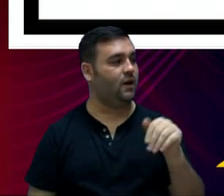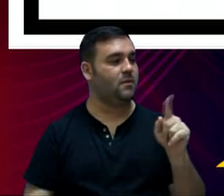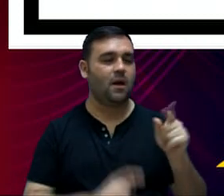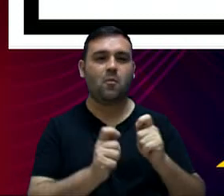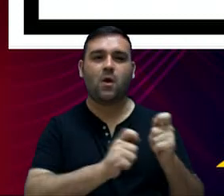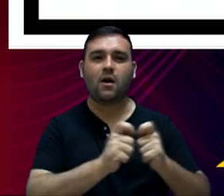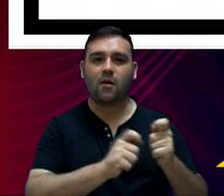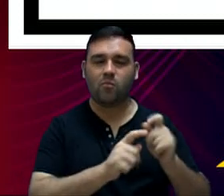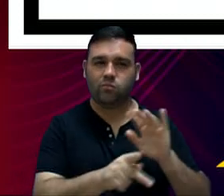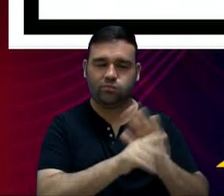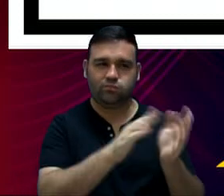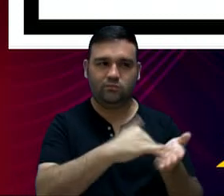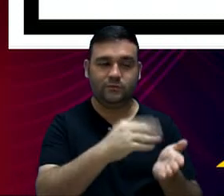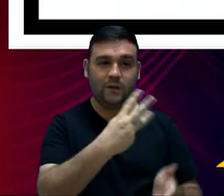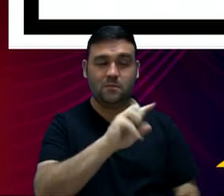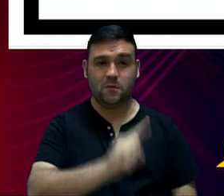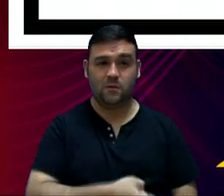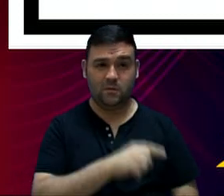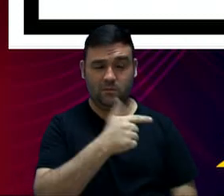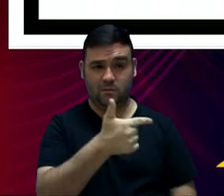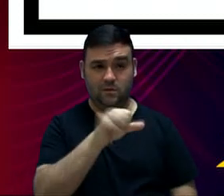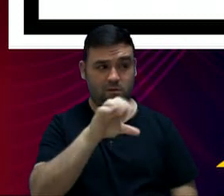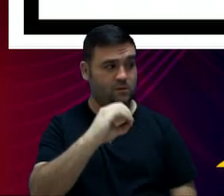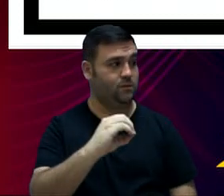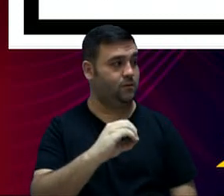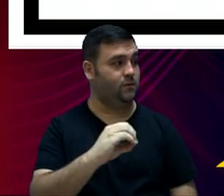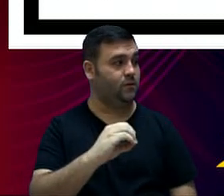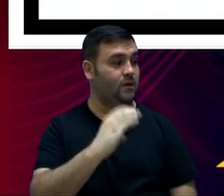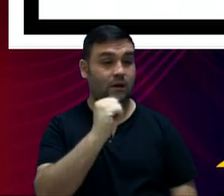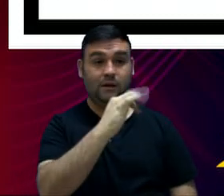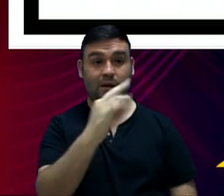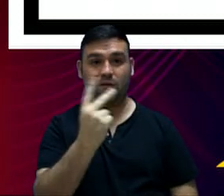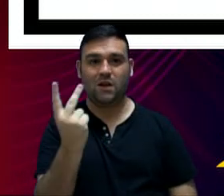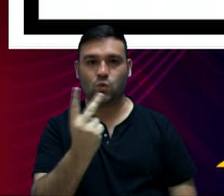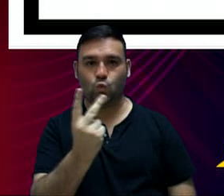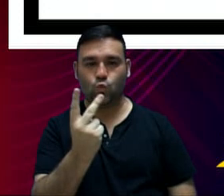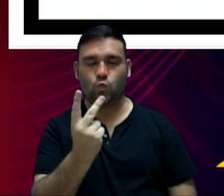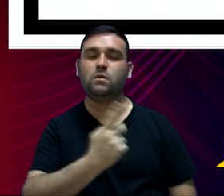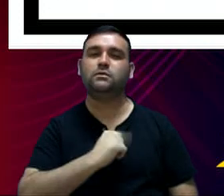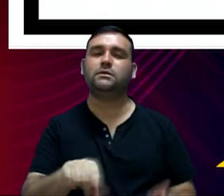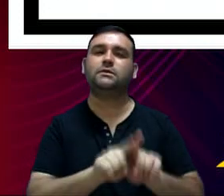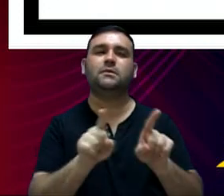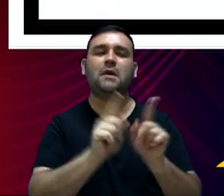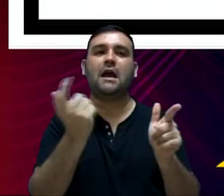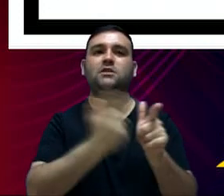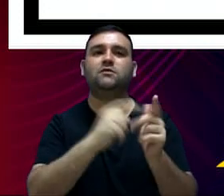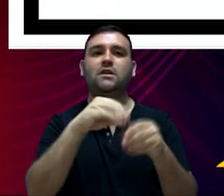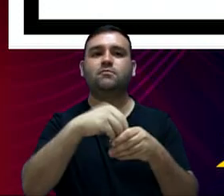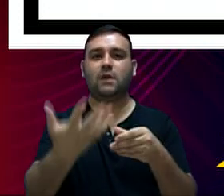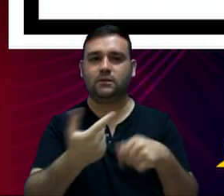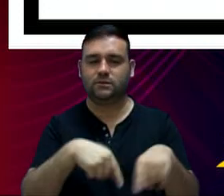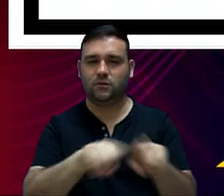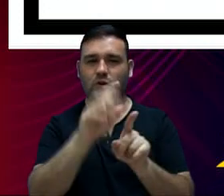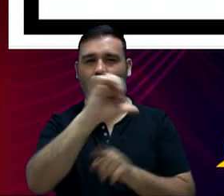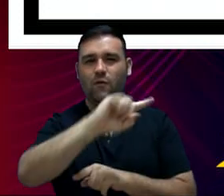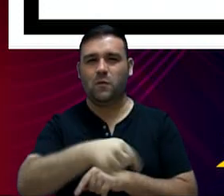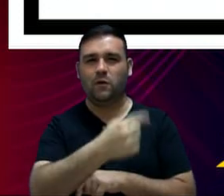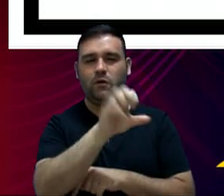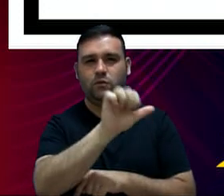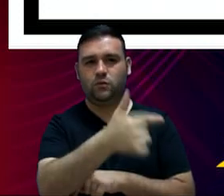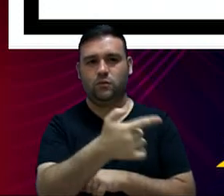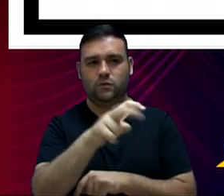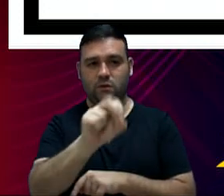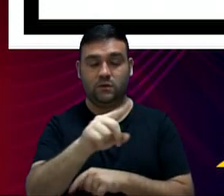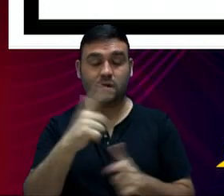Fazenda, R$.2.290.000. O CAF 2, dívida externa, R 9.250